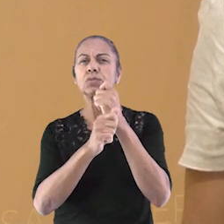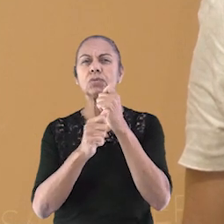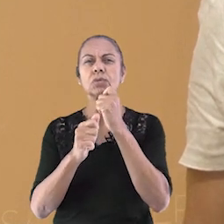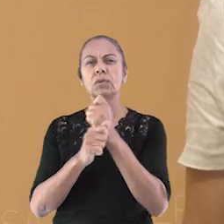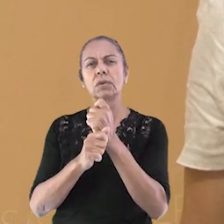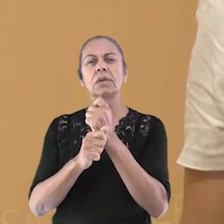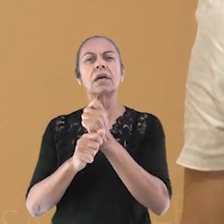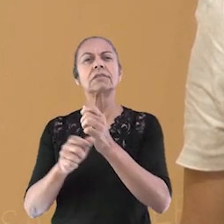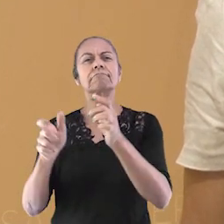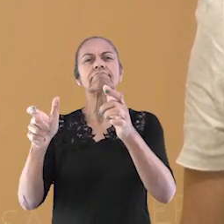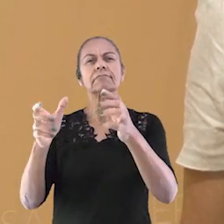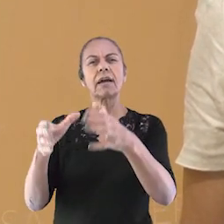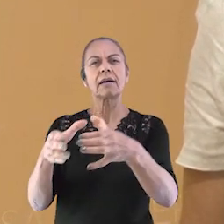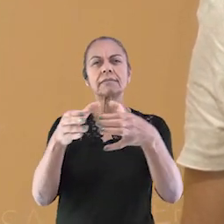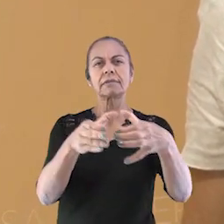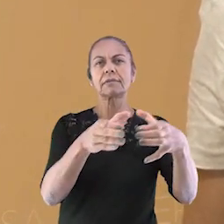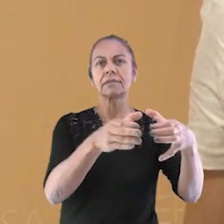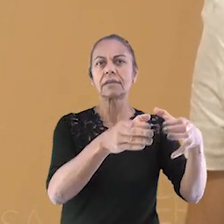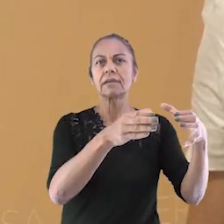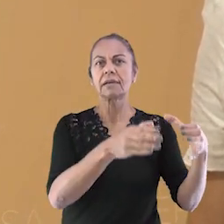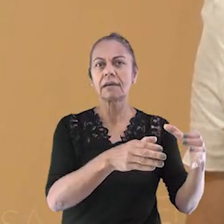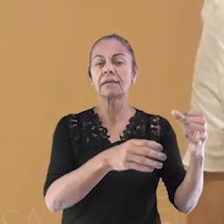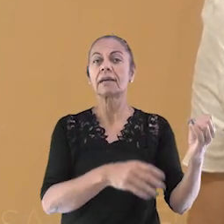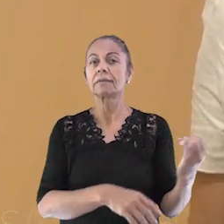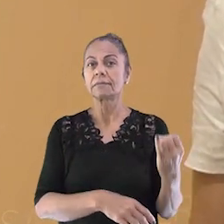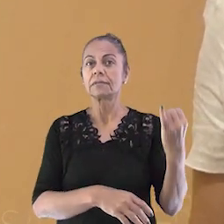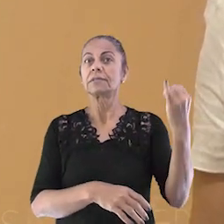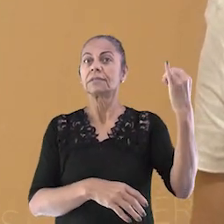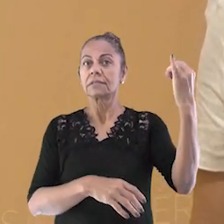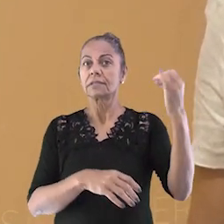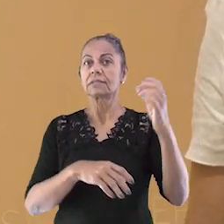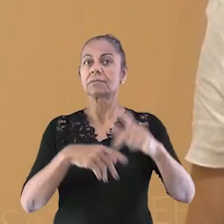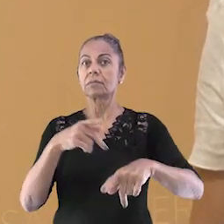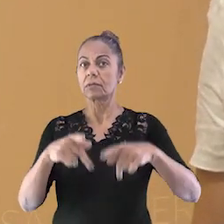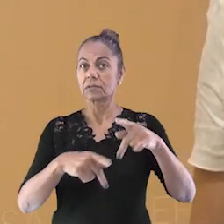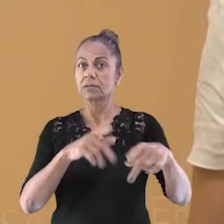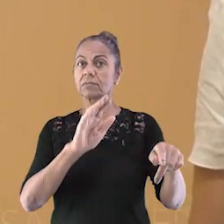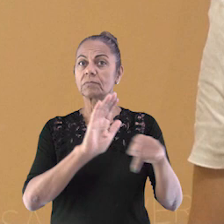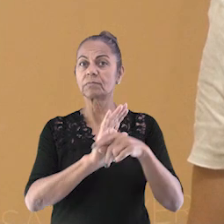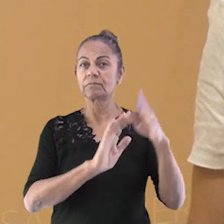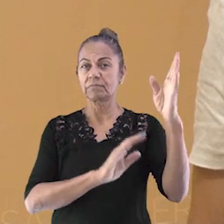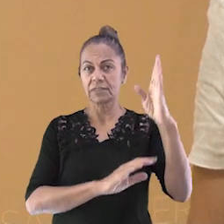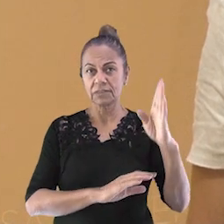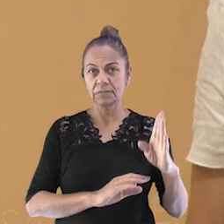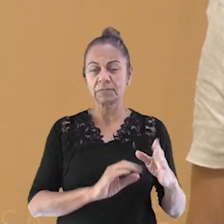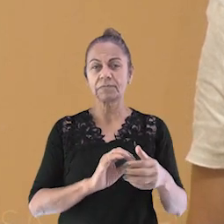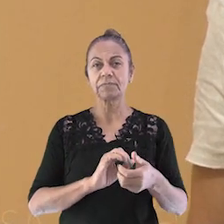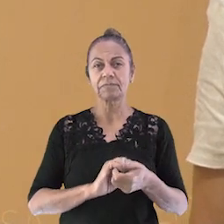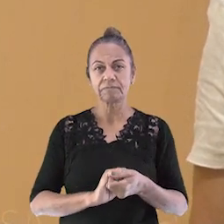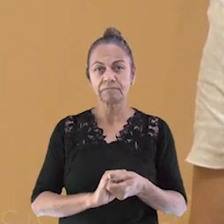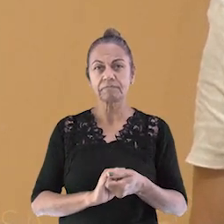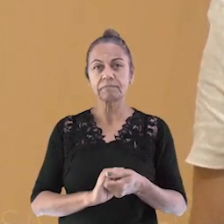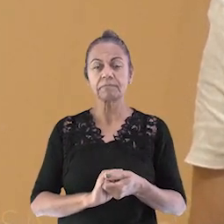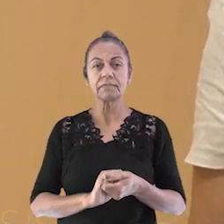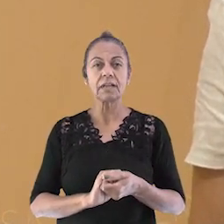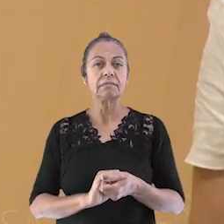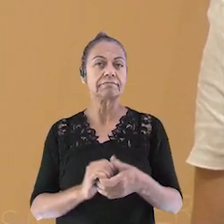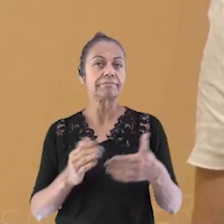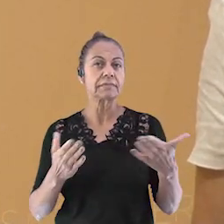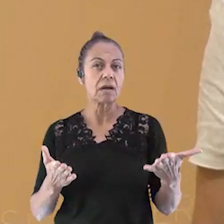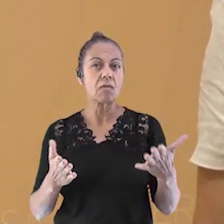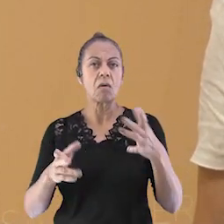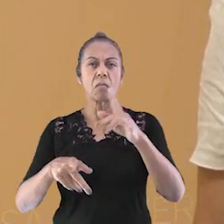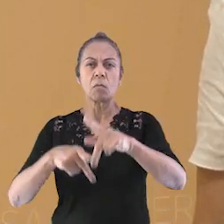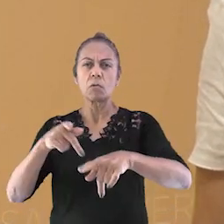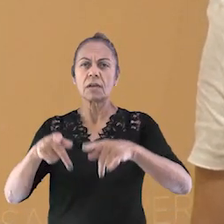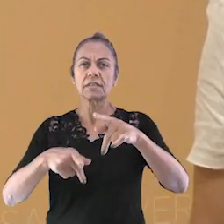funções que são essenciais para a população brasileira. Dentre elas estão a contagem de pessoas de